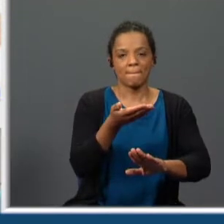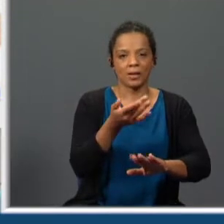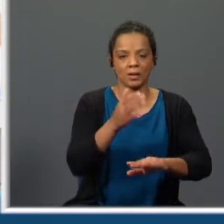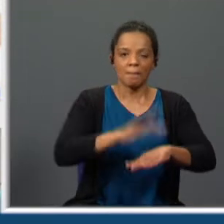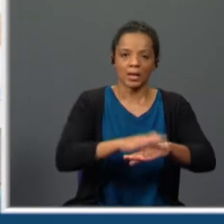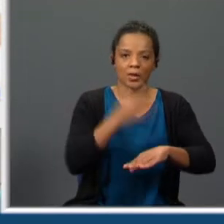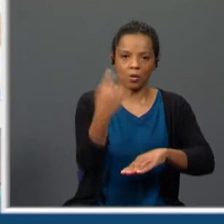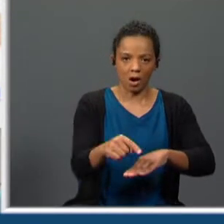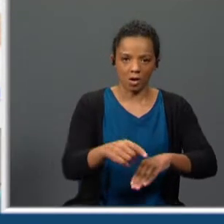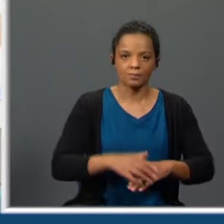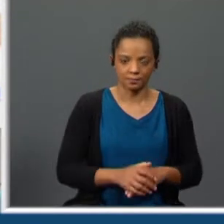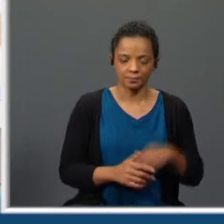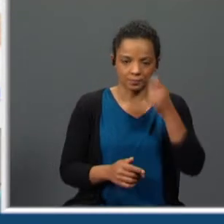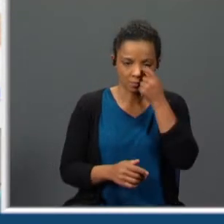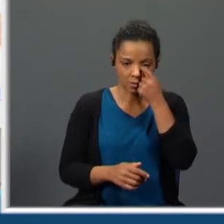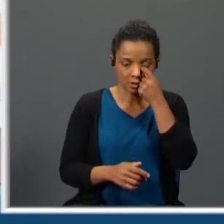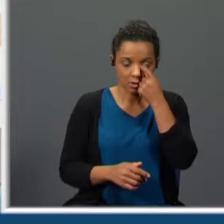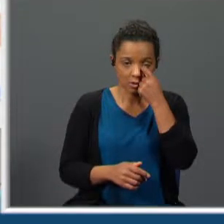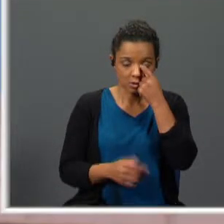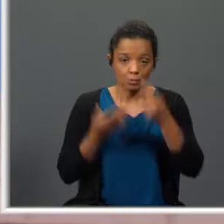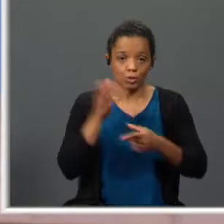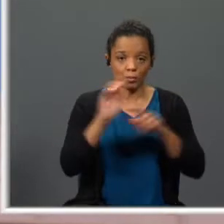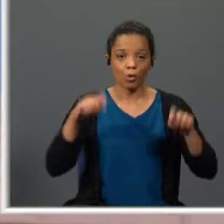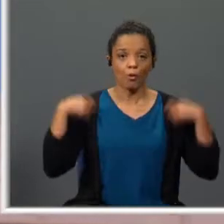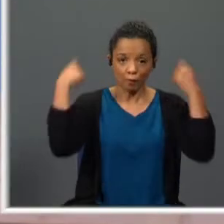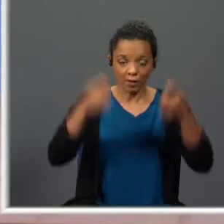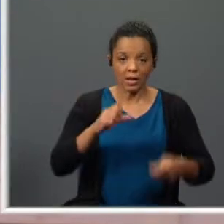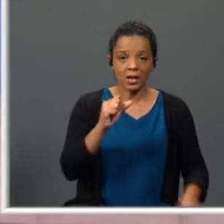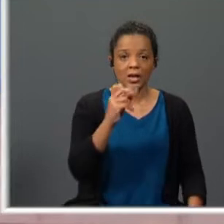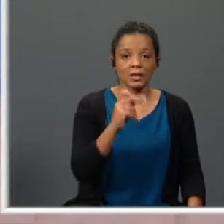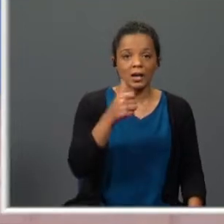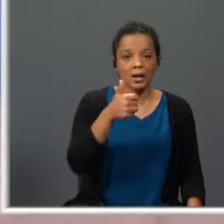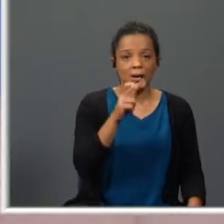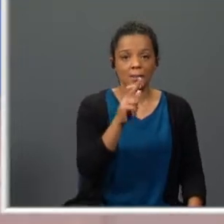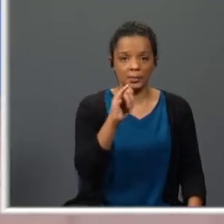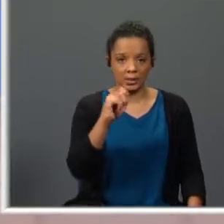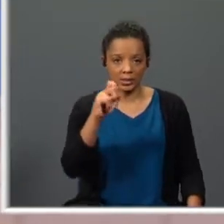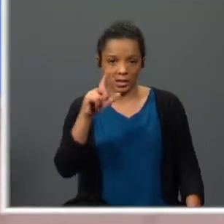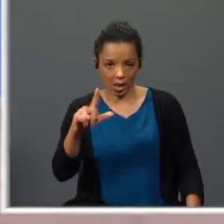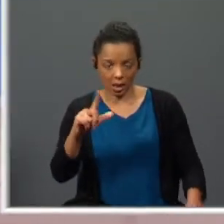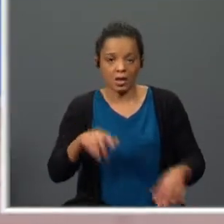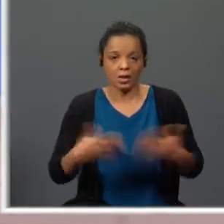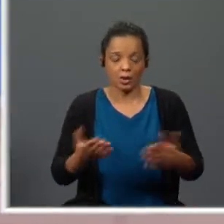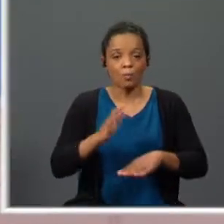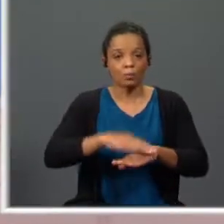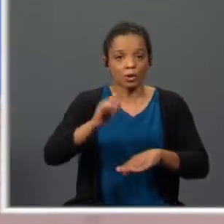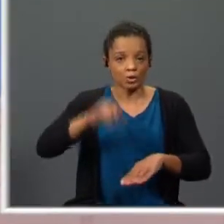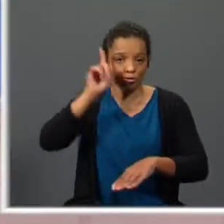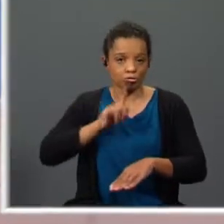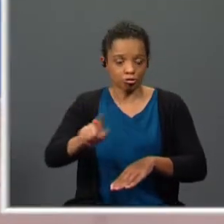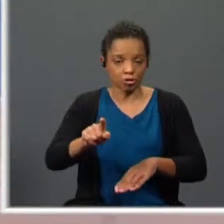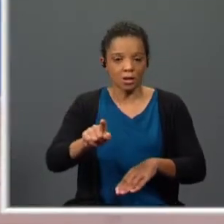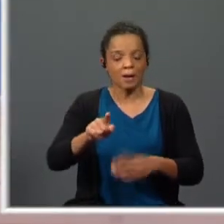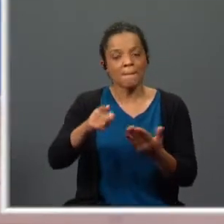luxúria como o Frei Gabriel na cena do frado portanto através de Brís e da Vaz são